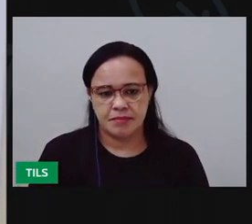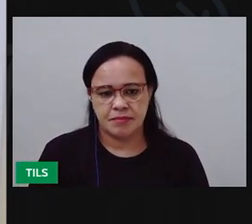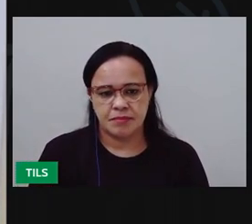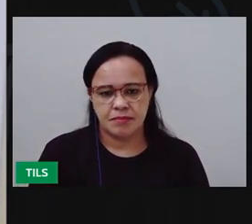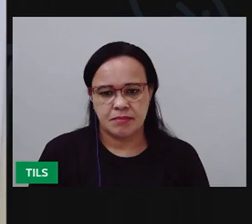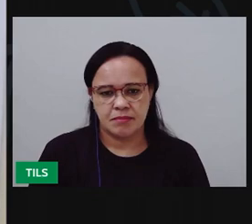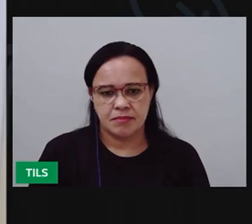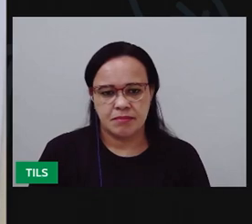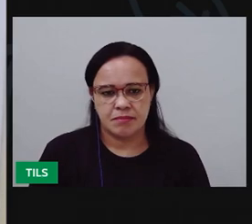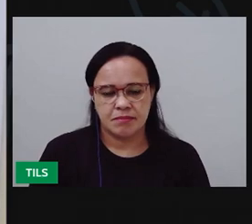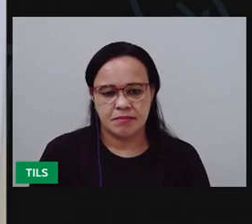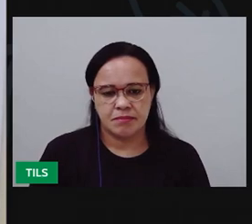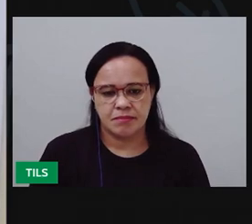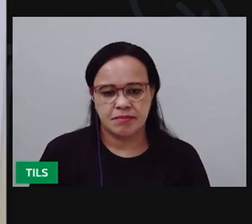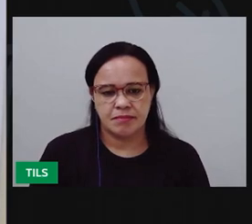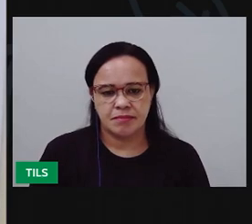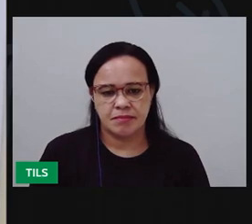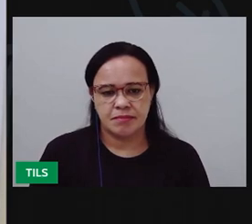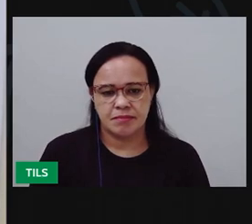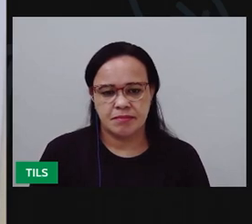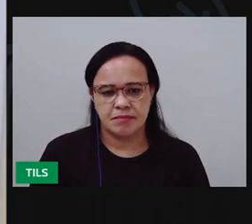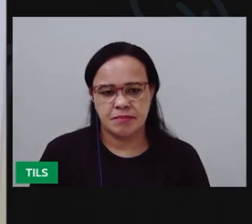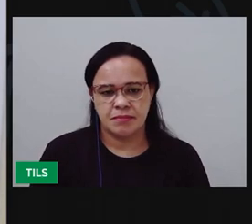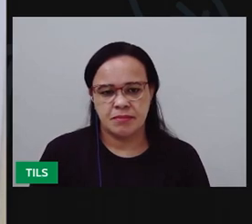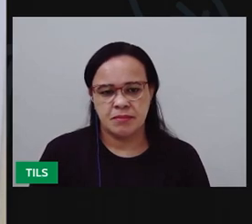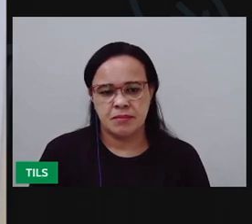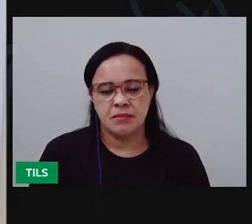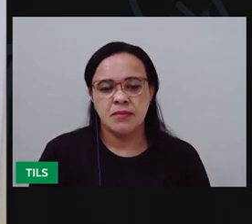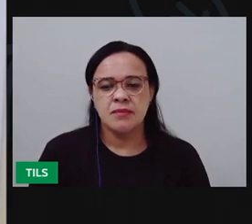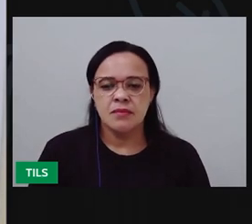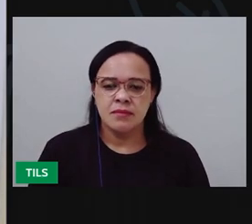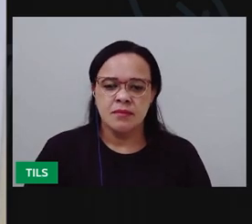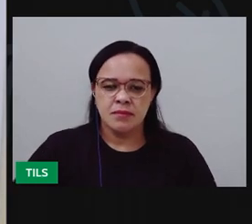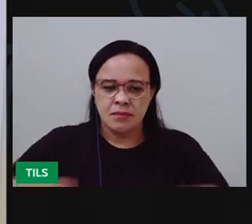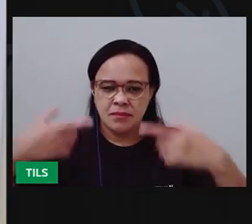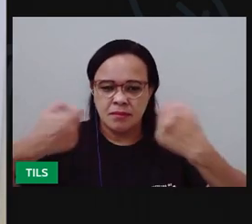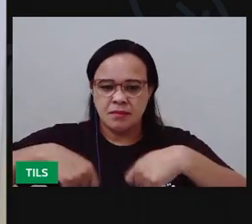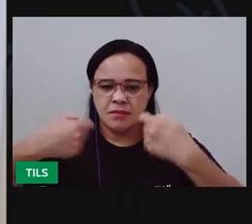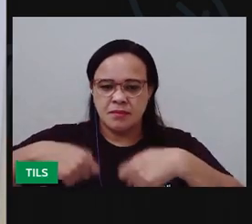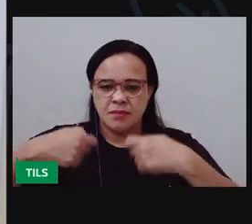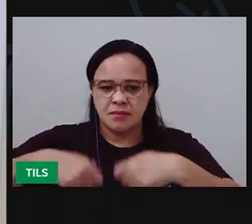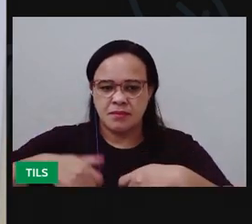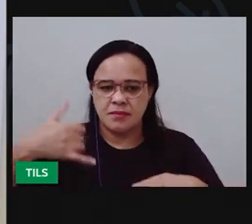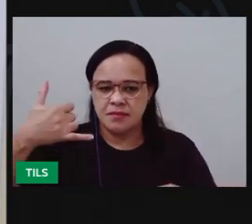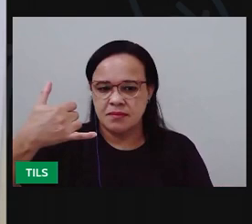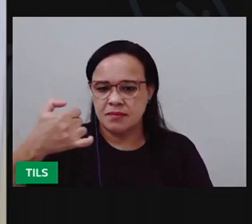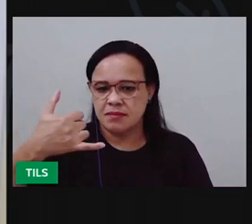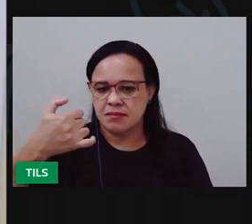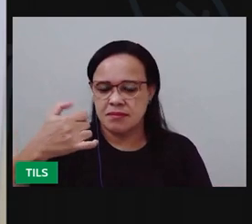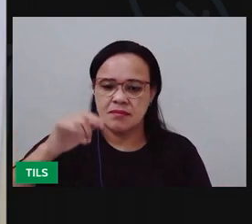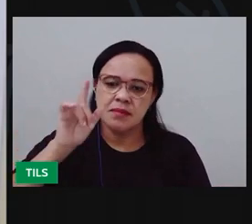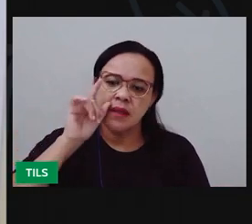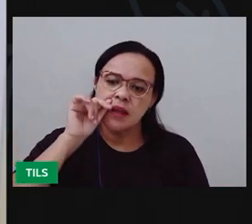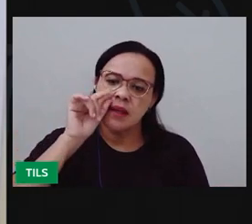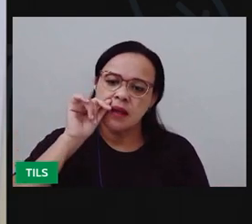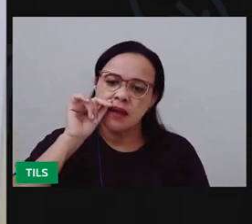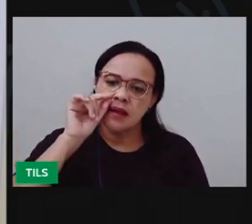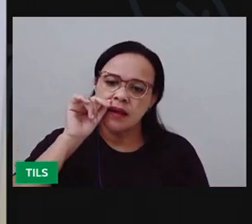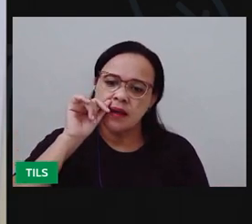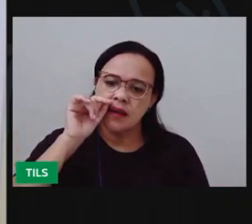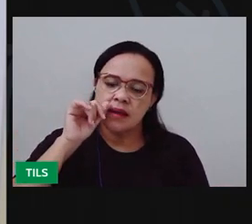Você também vai precisar de uma caneta, lápis ou